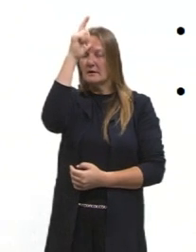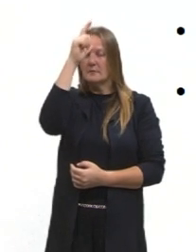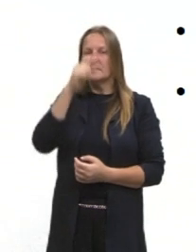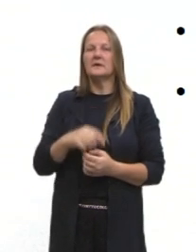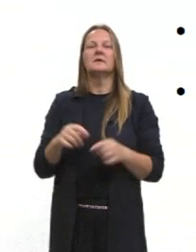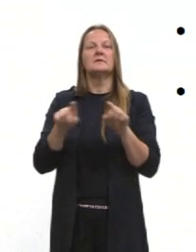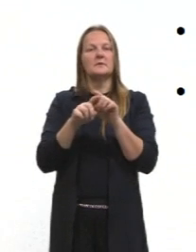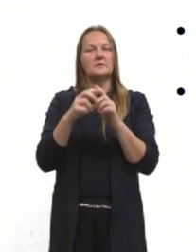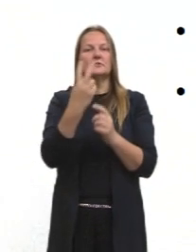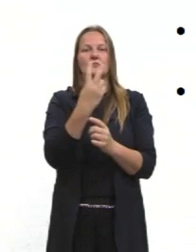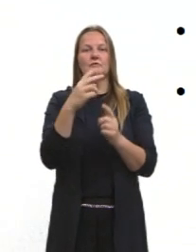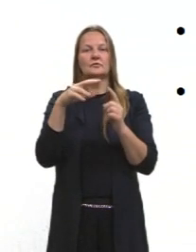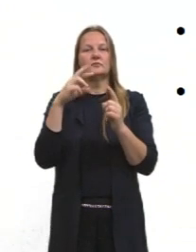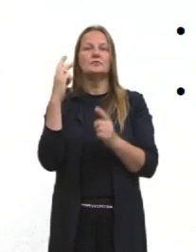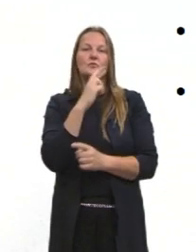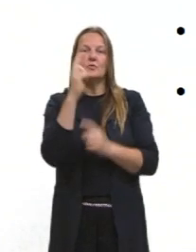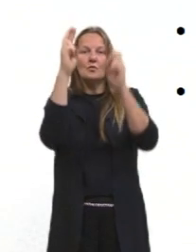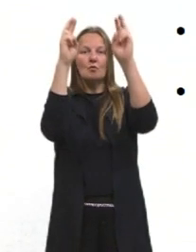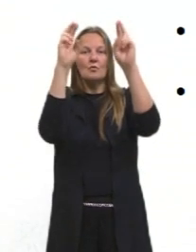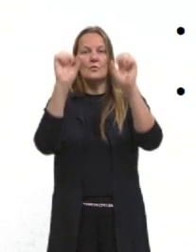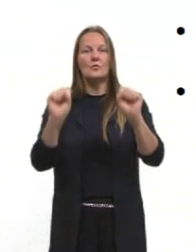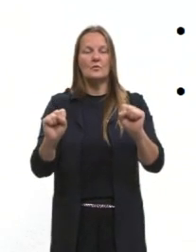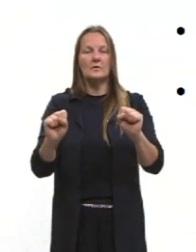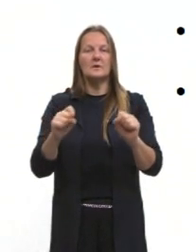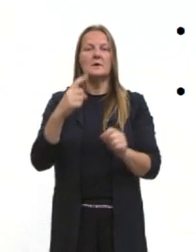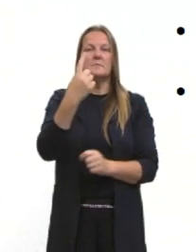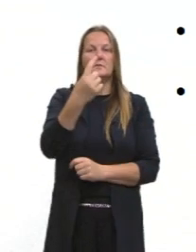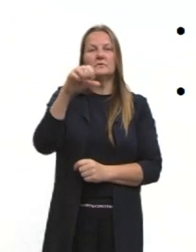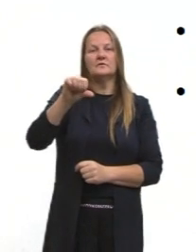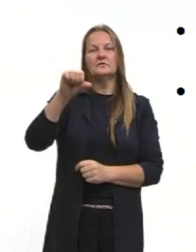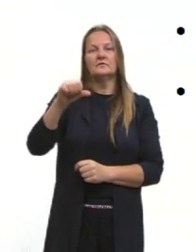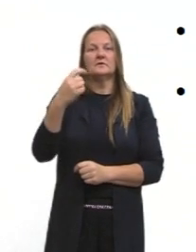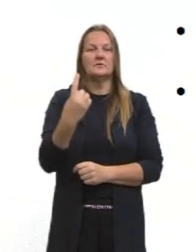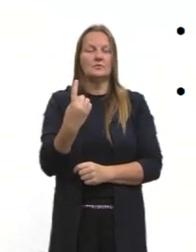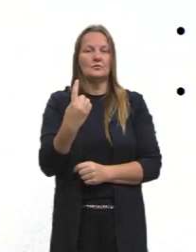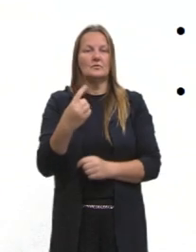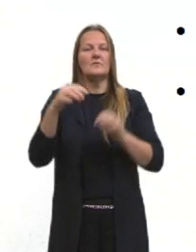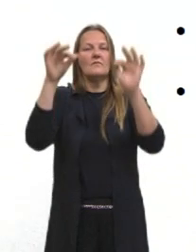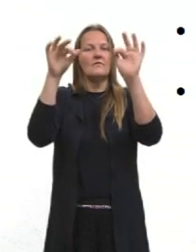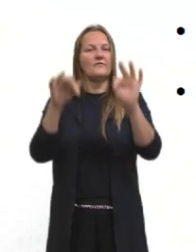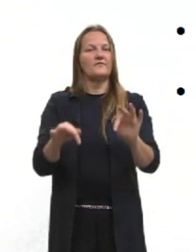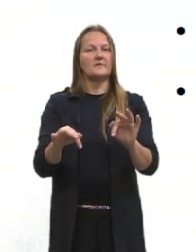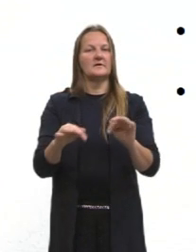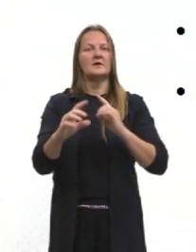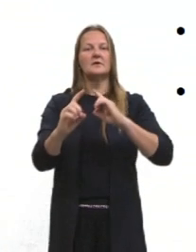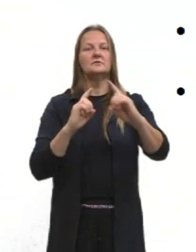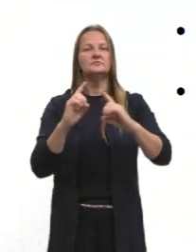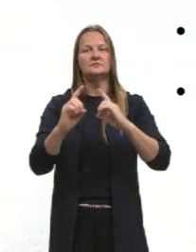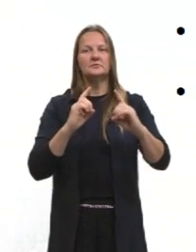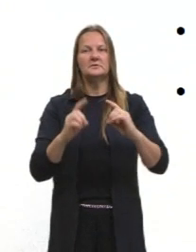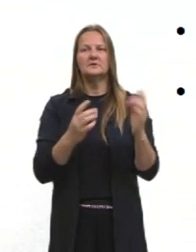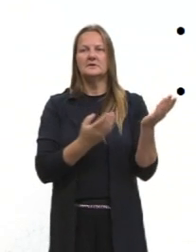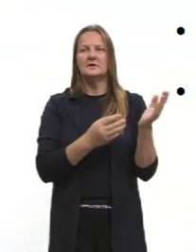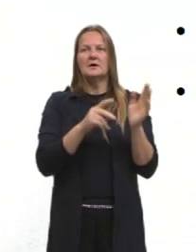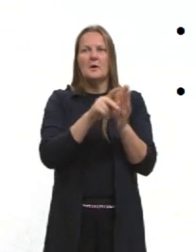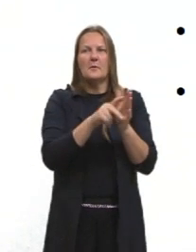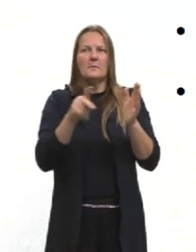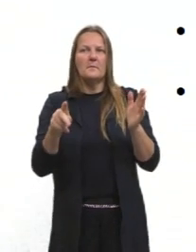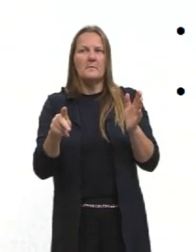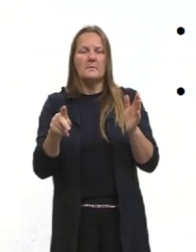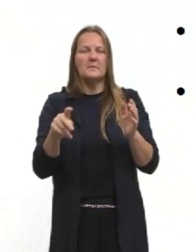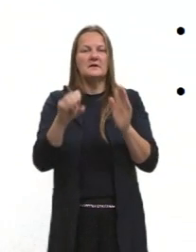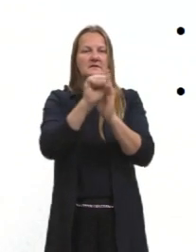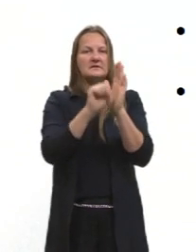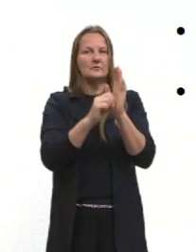Soviética, que vai acontecer dois anos depois, em 1991, encerrando essa dinâmica que o Robson chamou de o breve